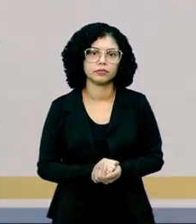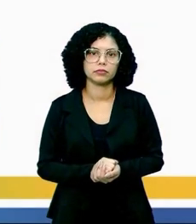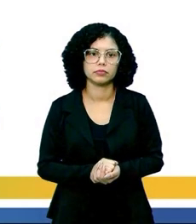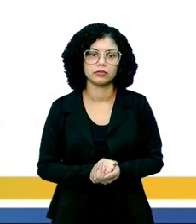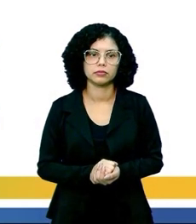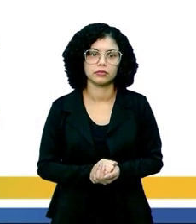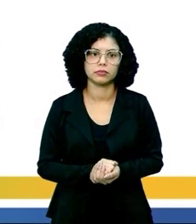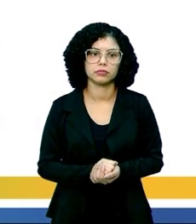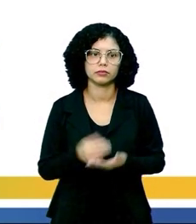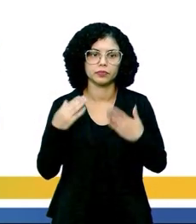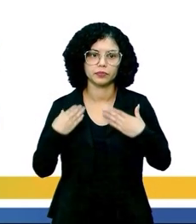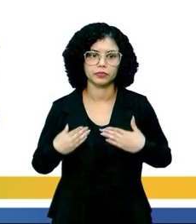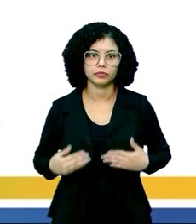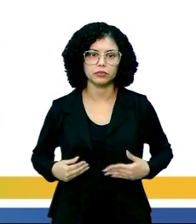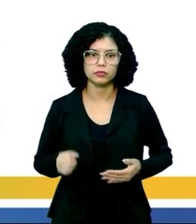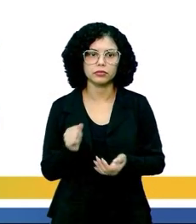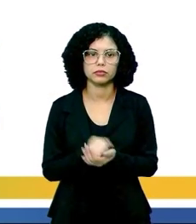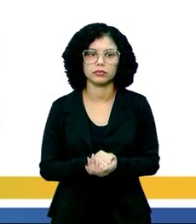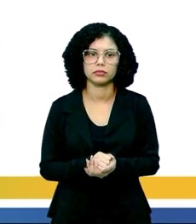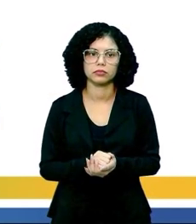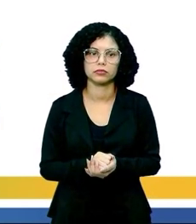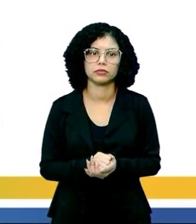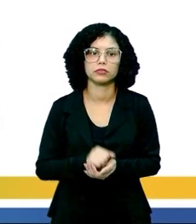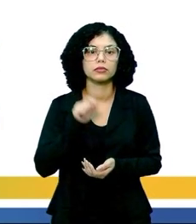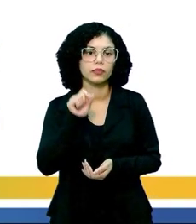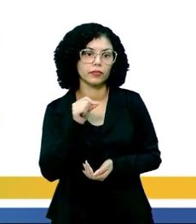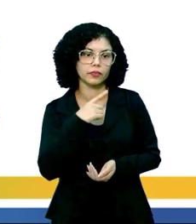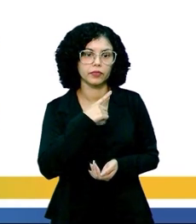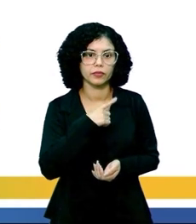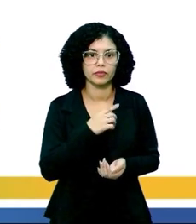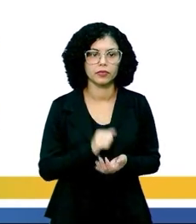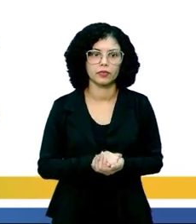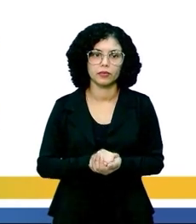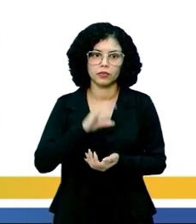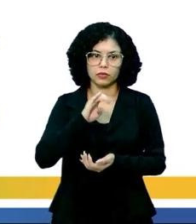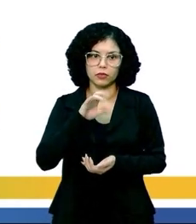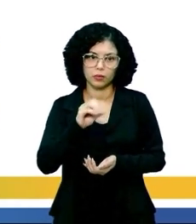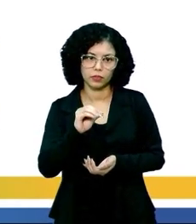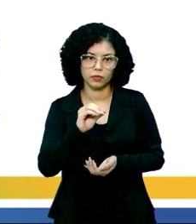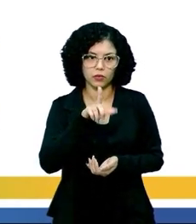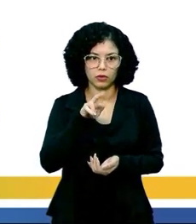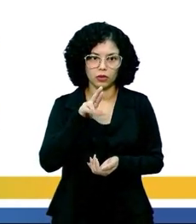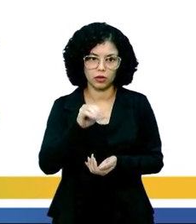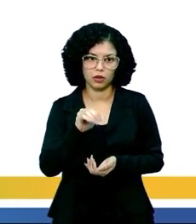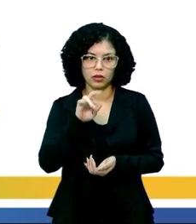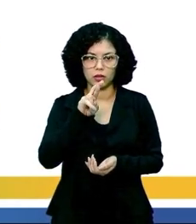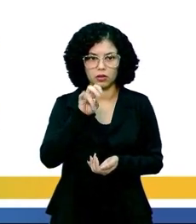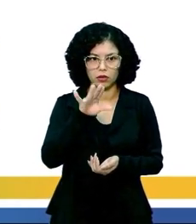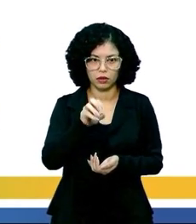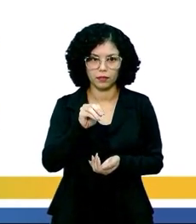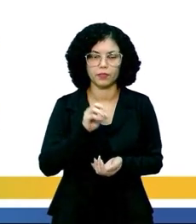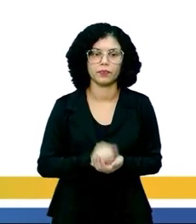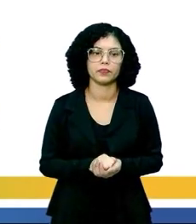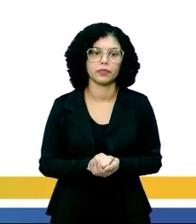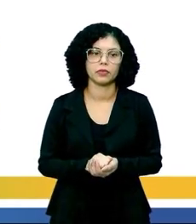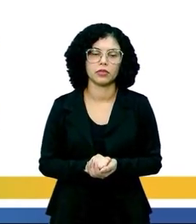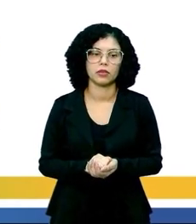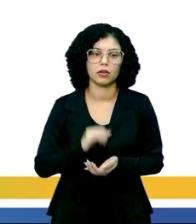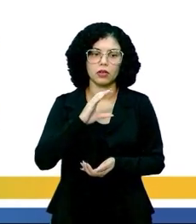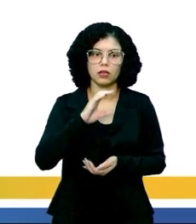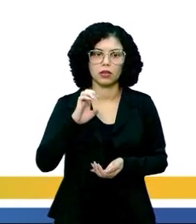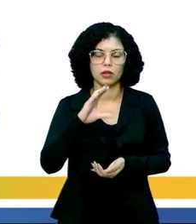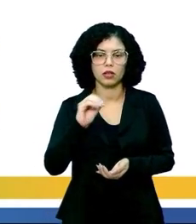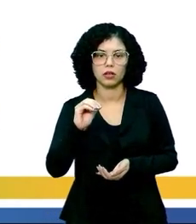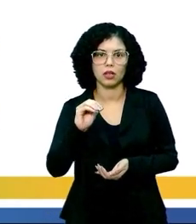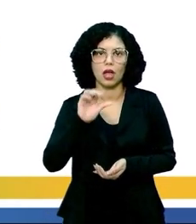o teu corpo. Nessa parte aí, tem o seco, tem o colo e tem o reto. Pessoal, esse seco aí é o